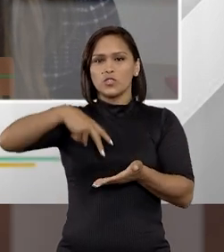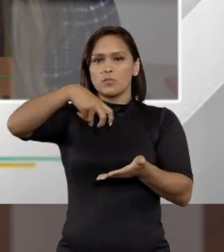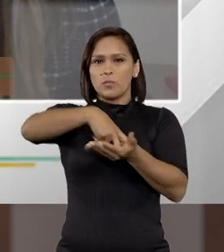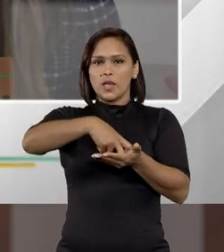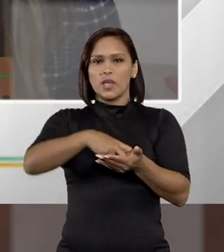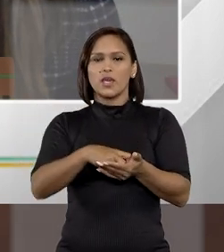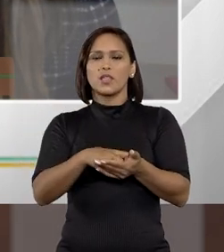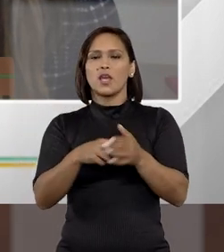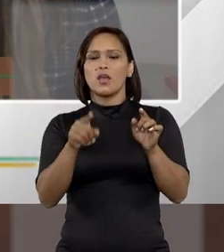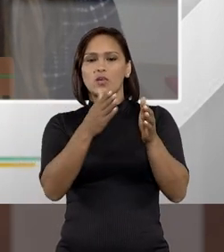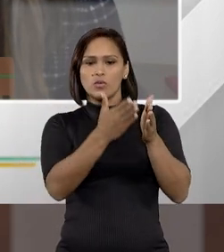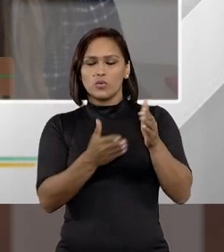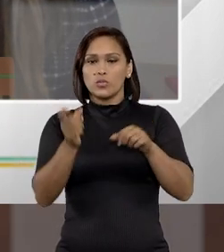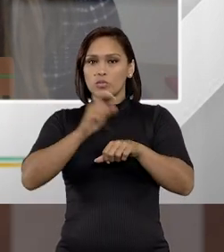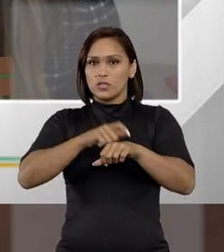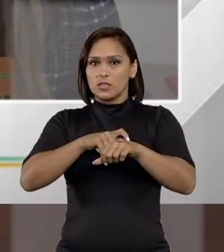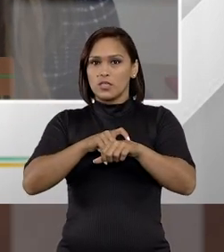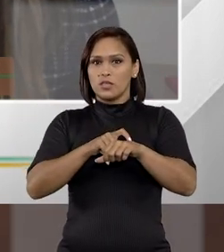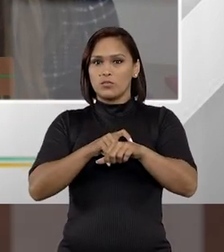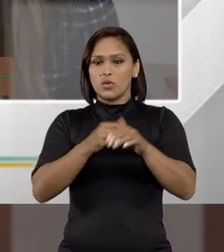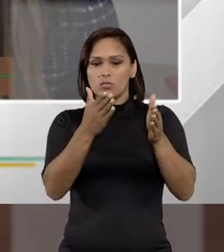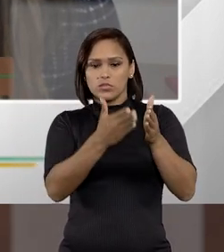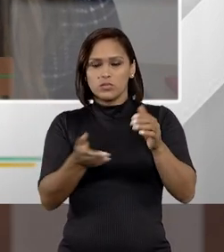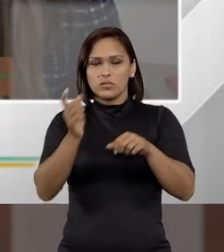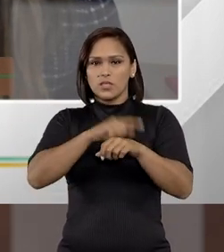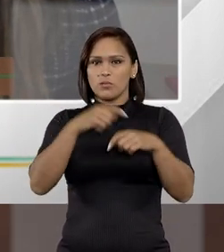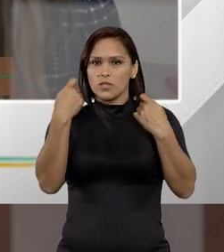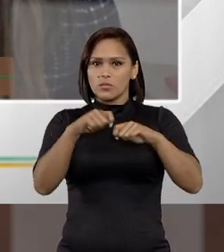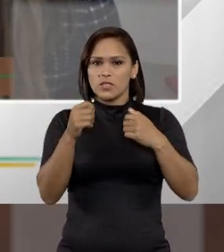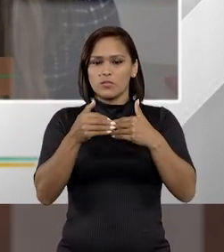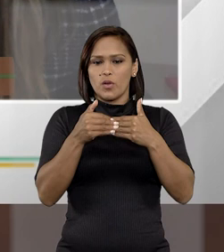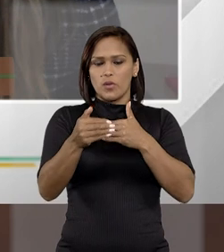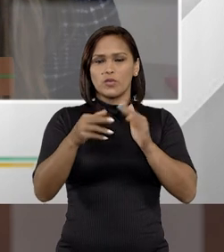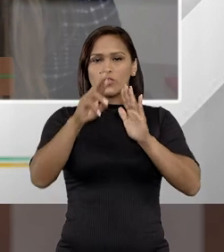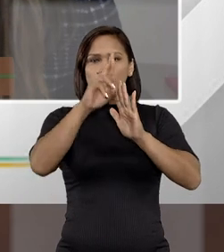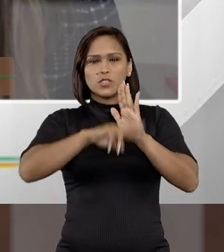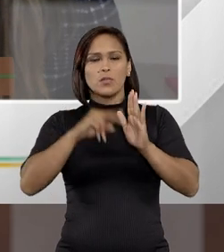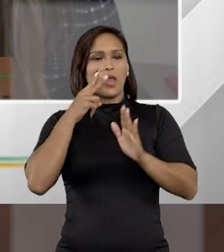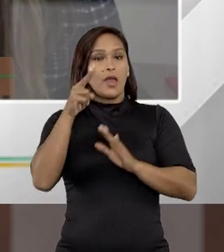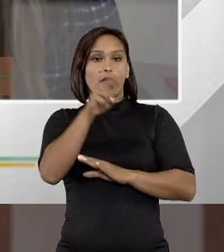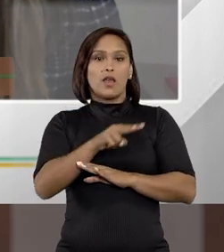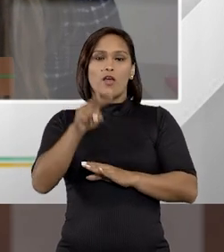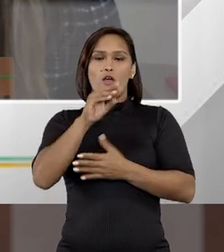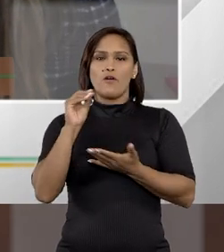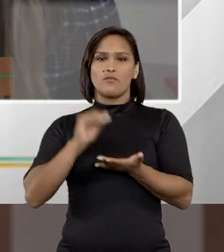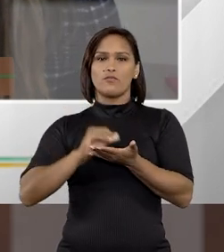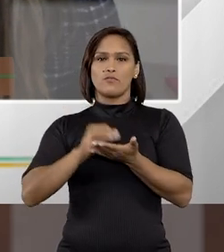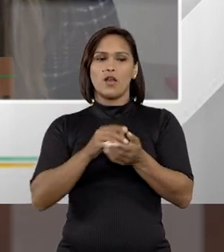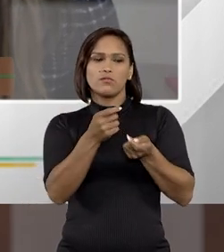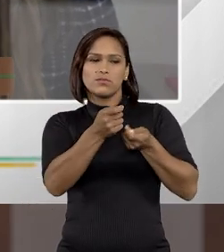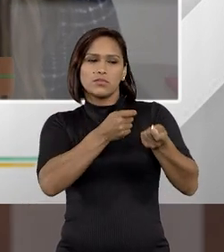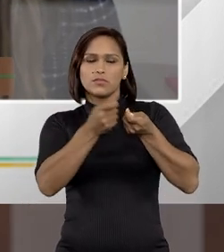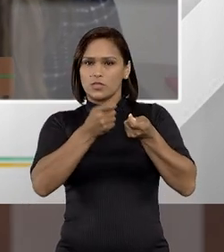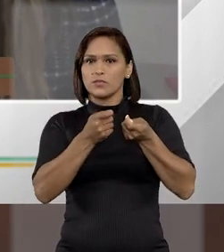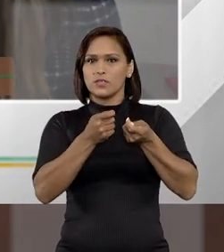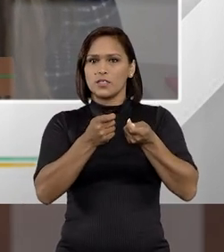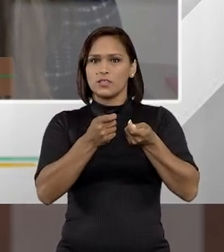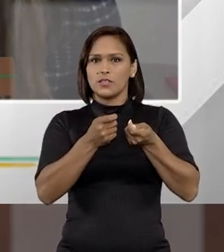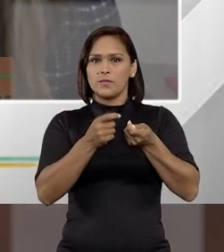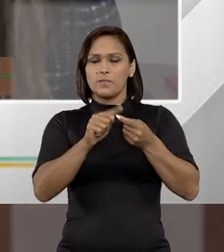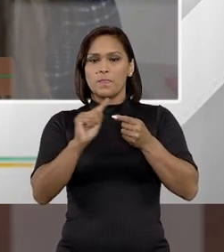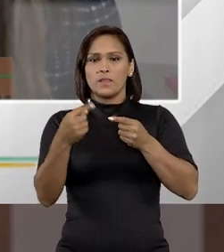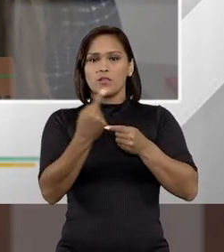do tempo necessário para a progressão de regime, eu não vejo essa mesma combatividade